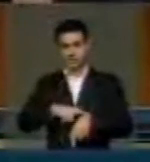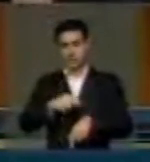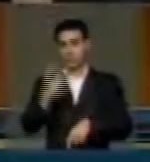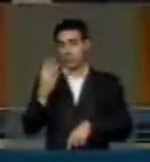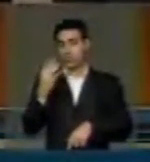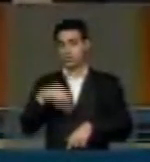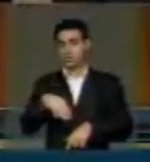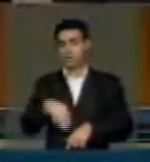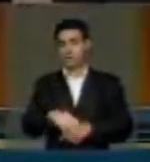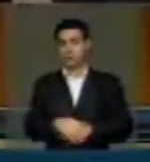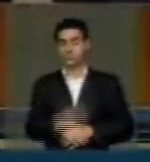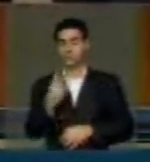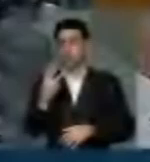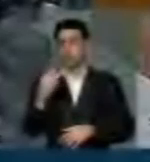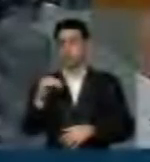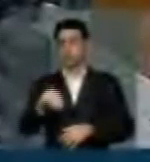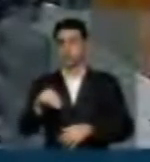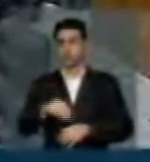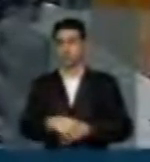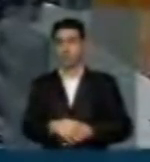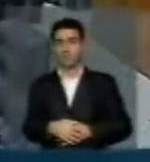quatro minutos na tribuna.